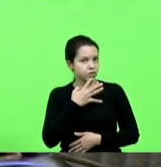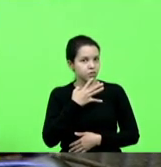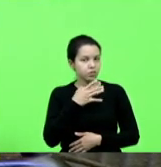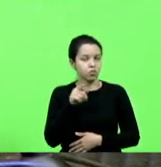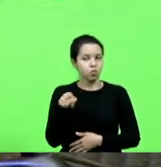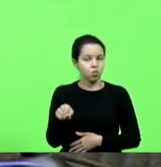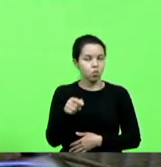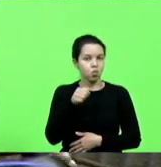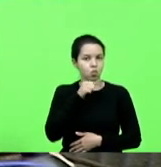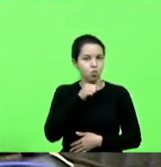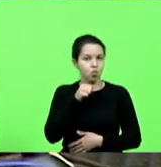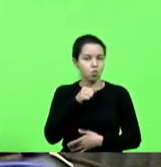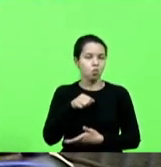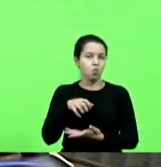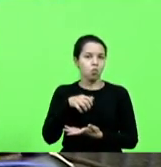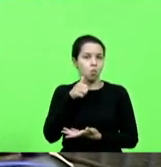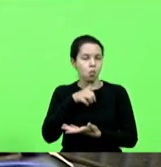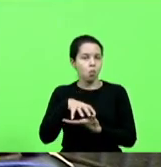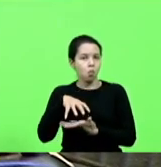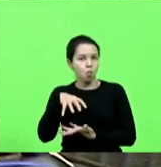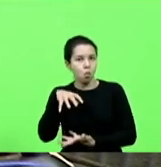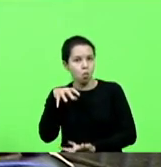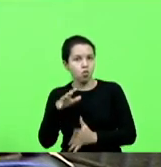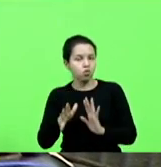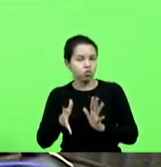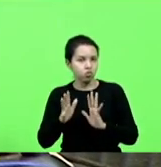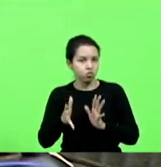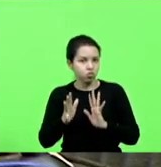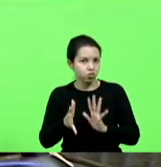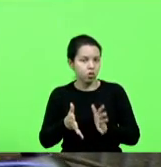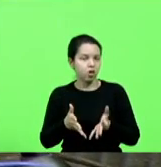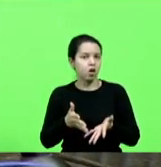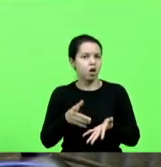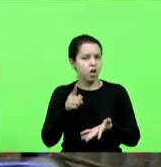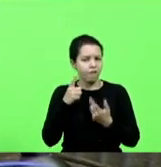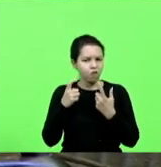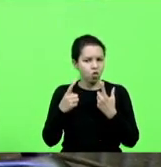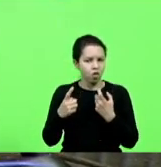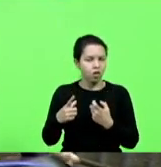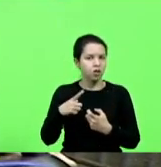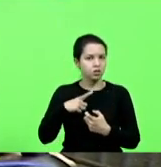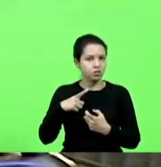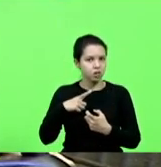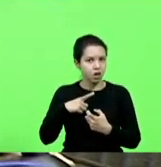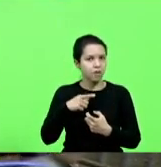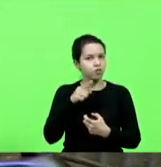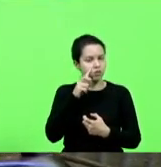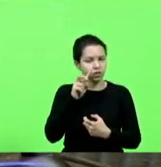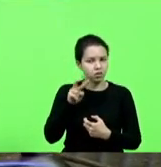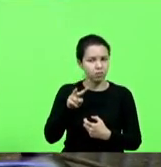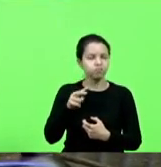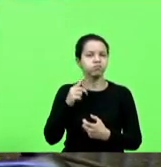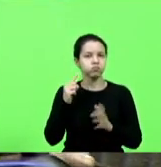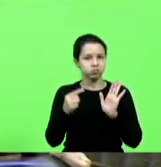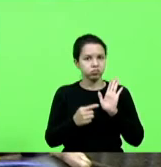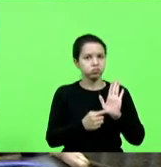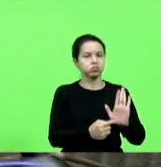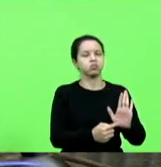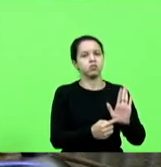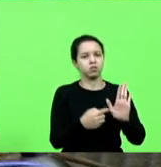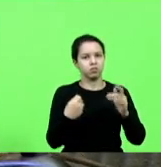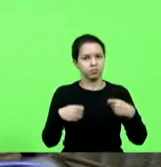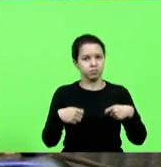que está sofrendo qualquer tipo de violência denuncie procure os órgãos competentes muito obrigado seu presidente